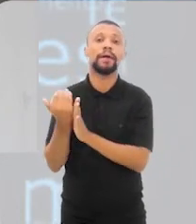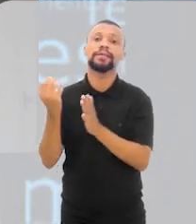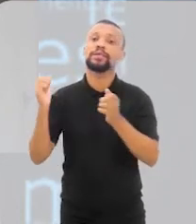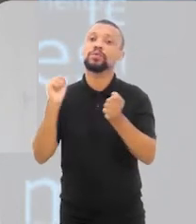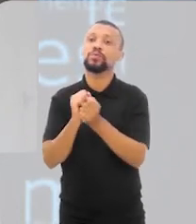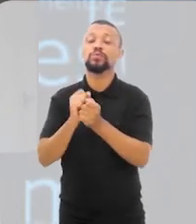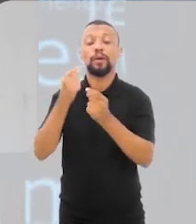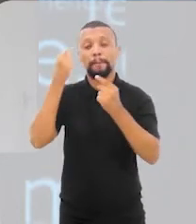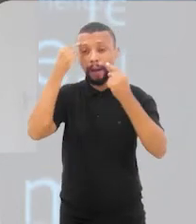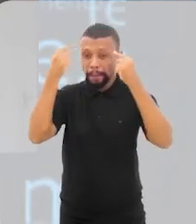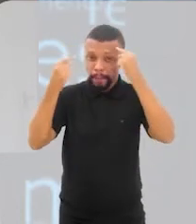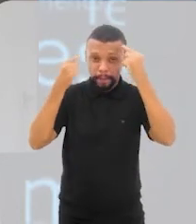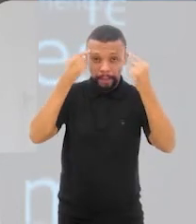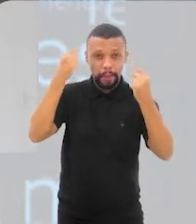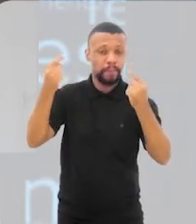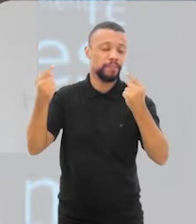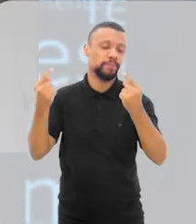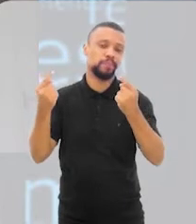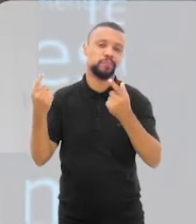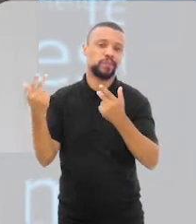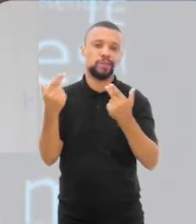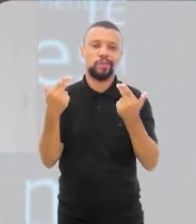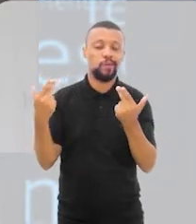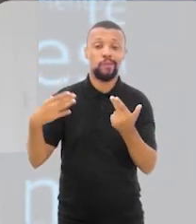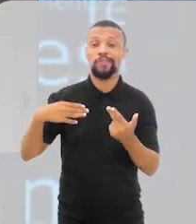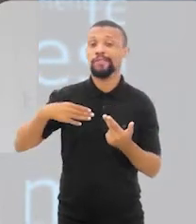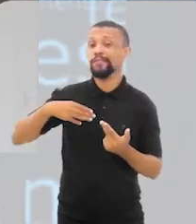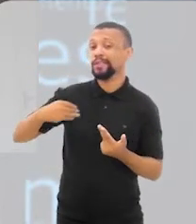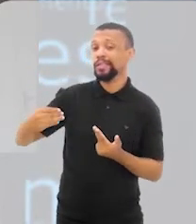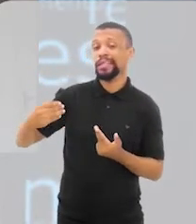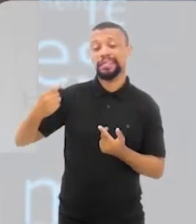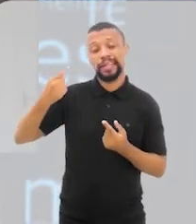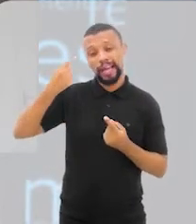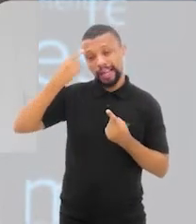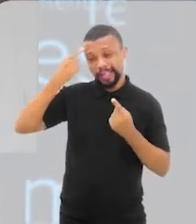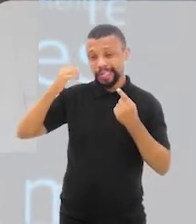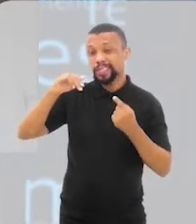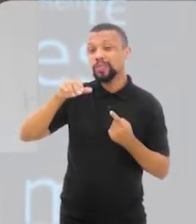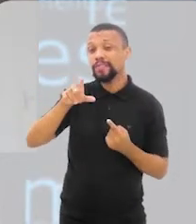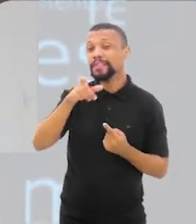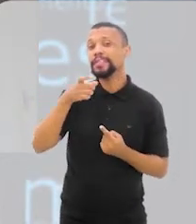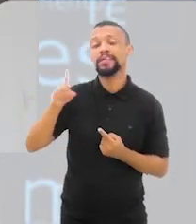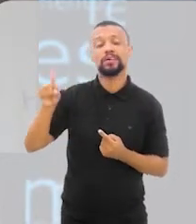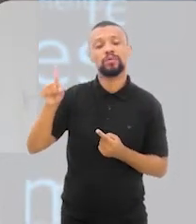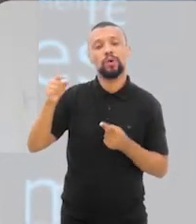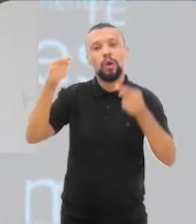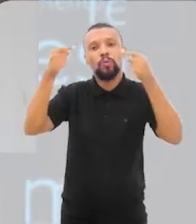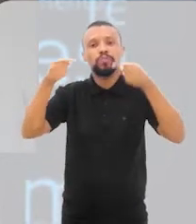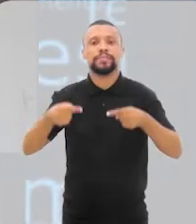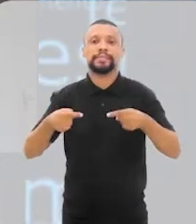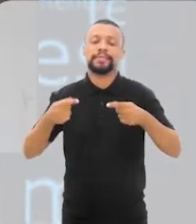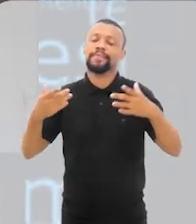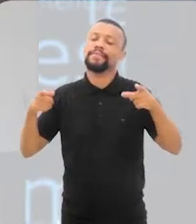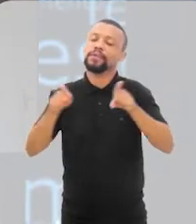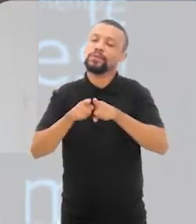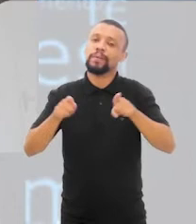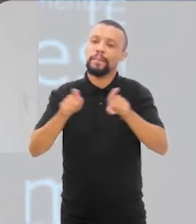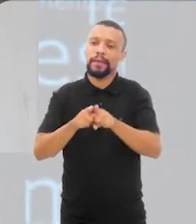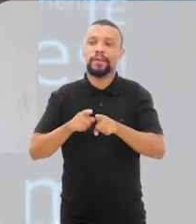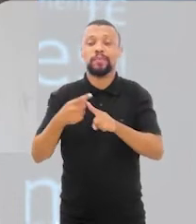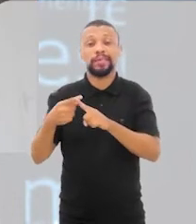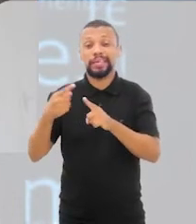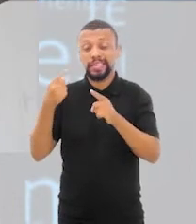nasce junto com a inovação, ou, digamos assim, como filha da inovação. E aí é um grande desafio também